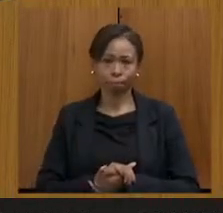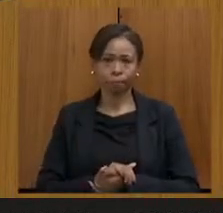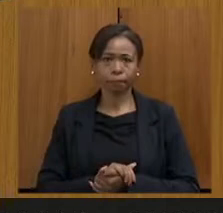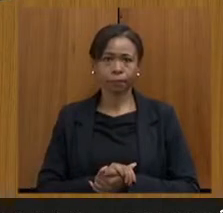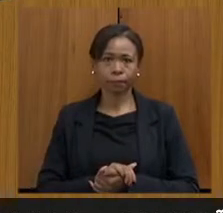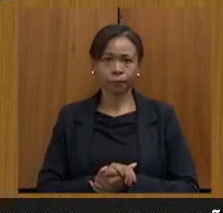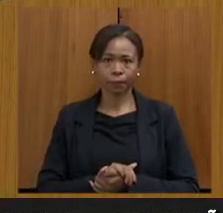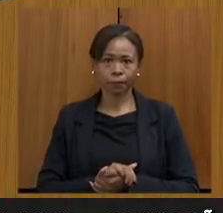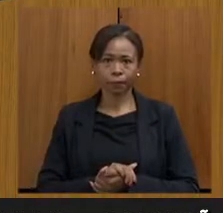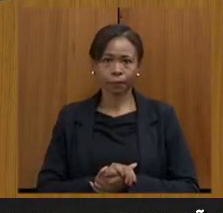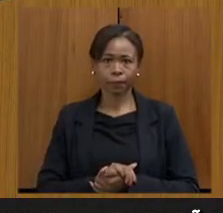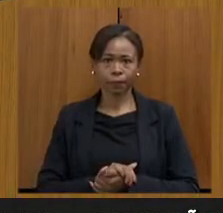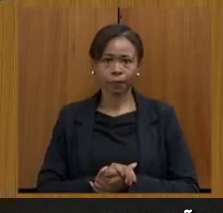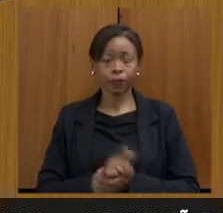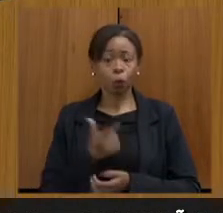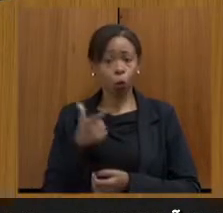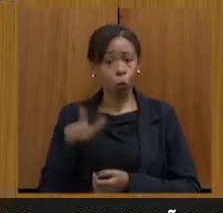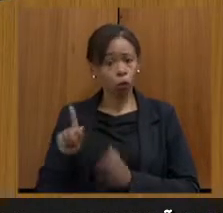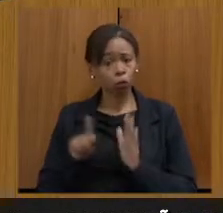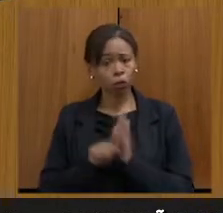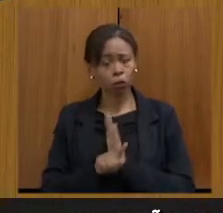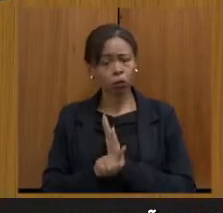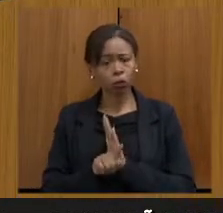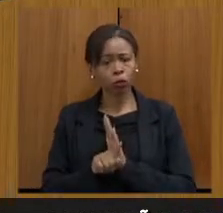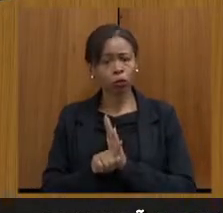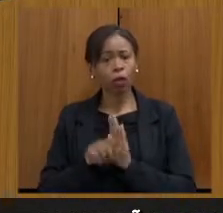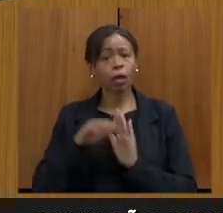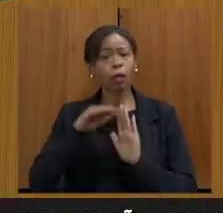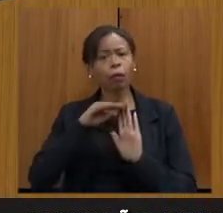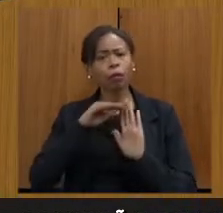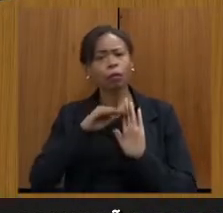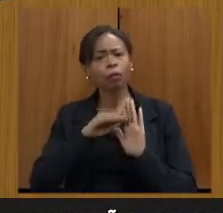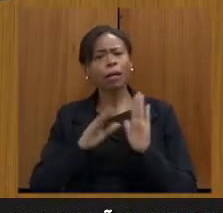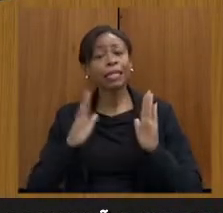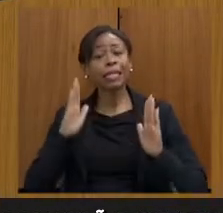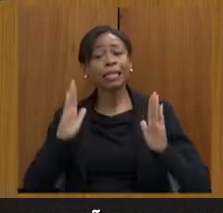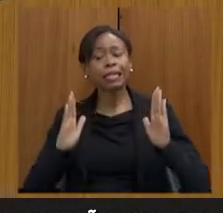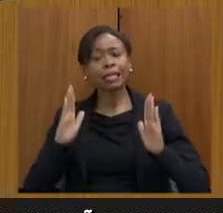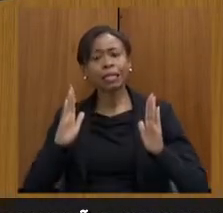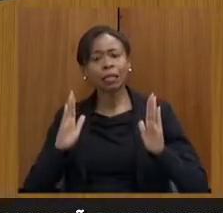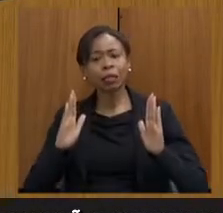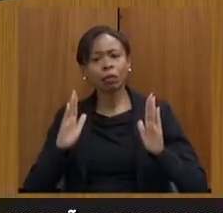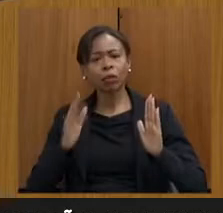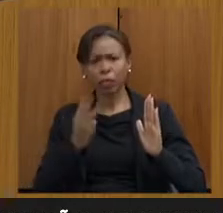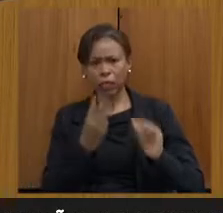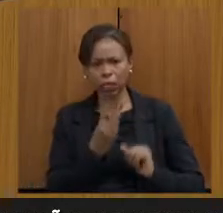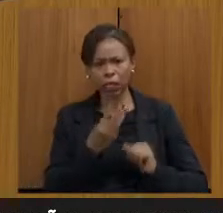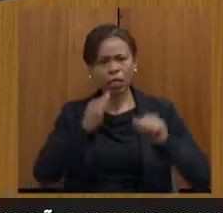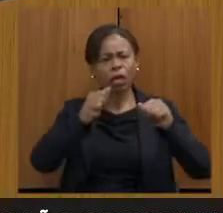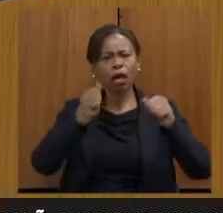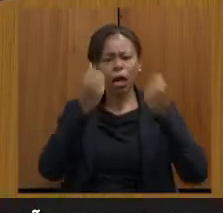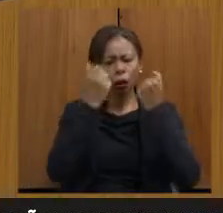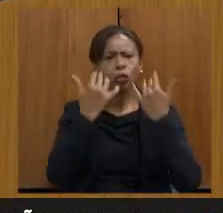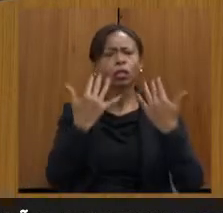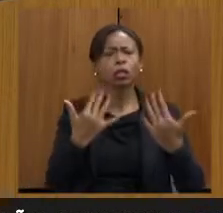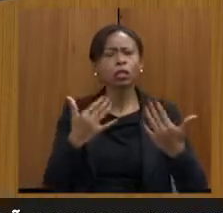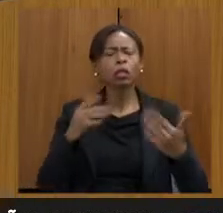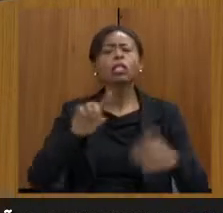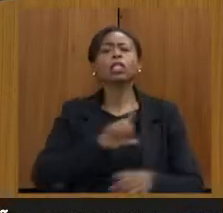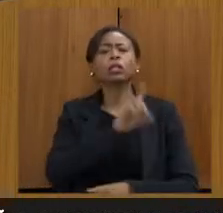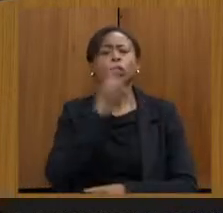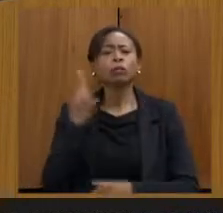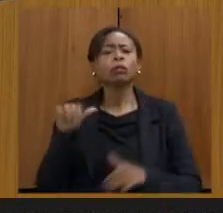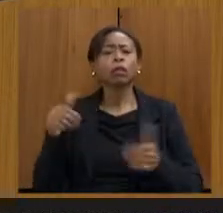A minha segunda pergunta é um cronograma. Quais são, então? As três audiências serão realizadas quando? Nós estamos em